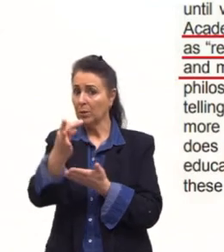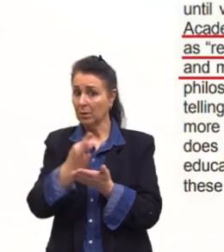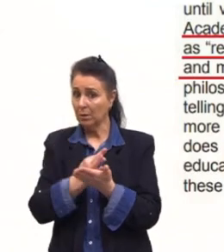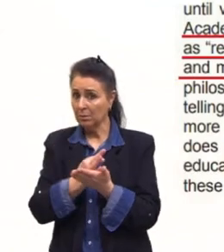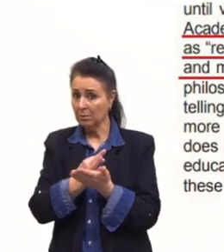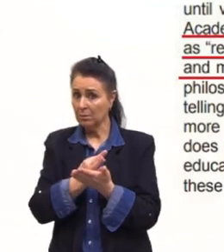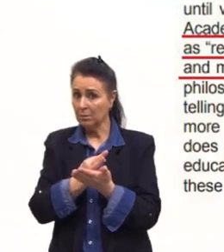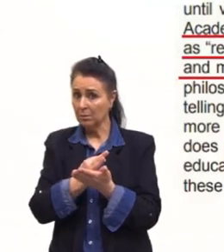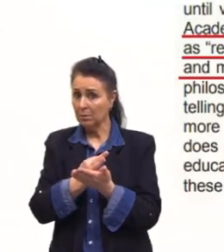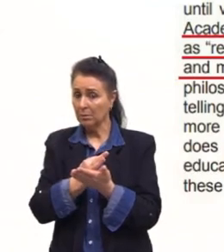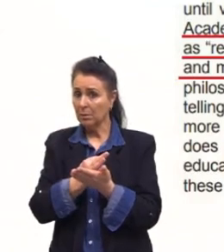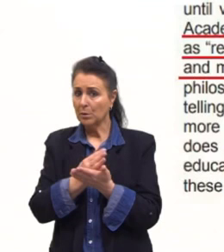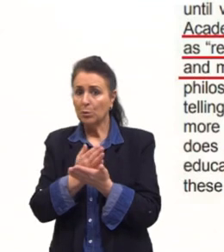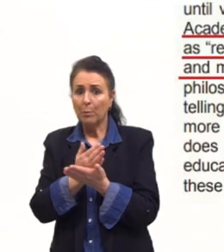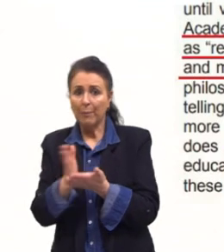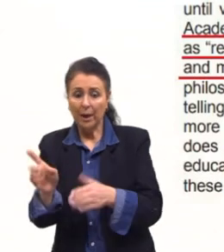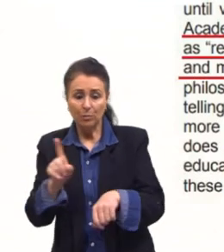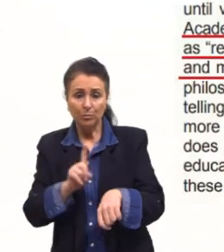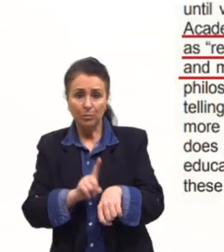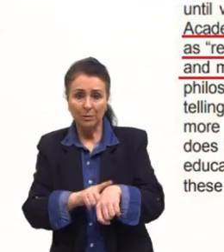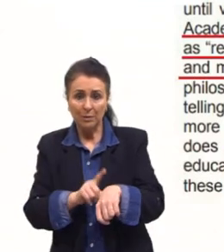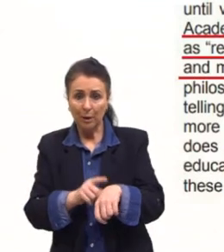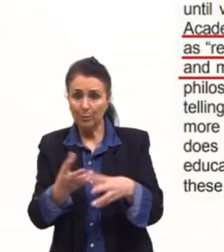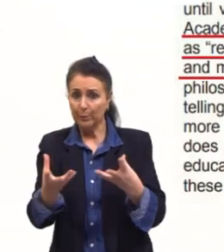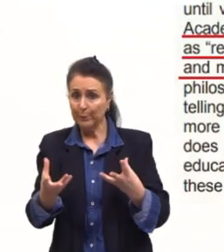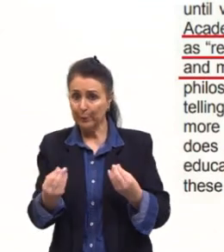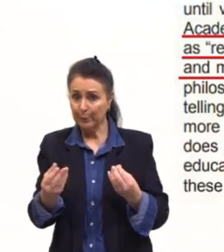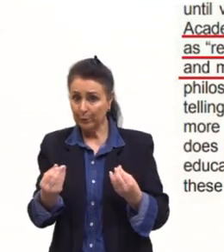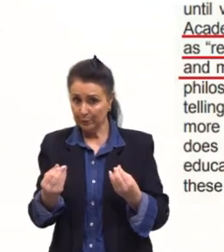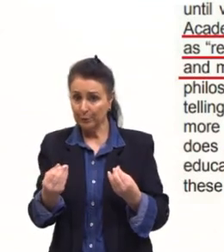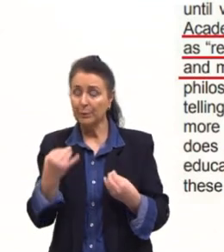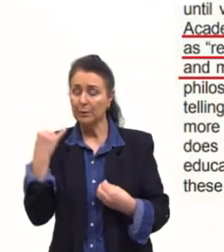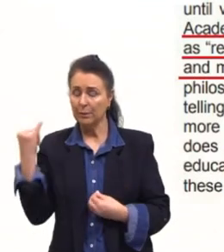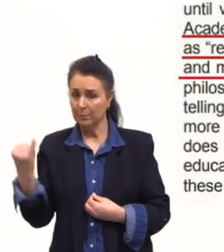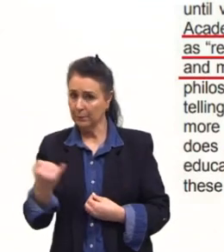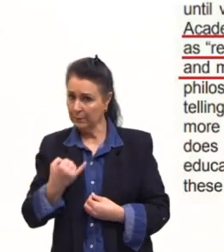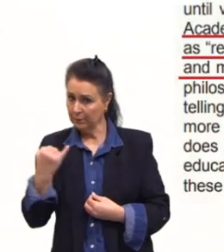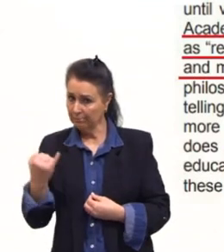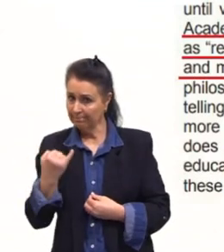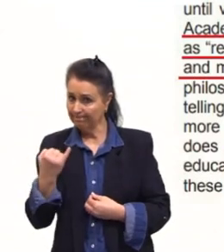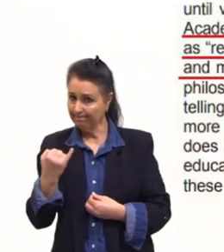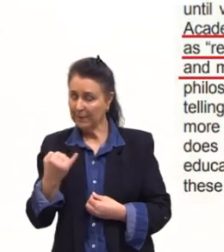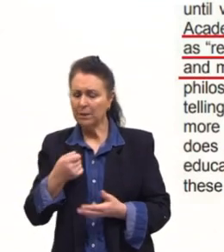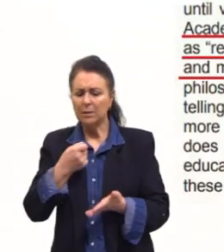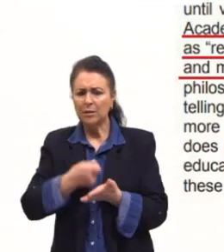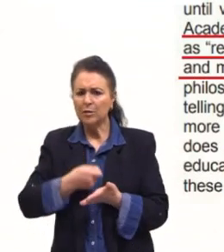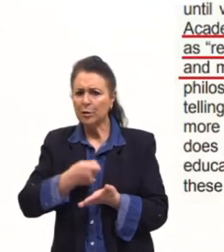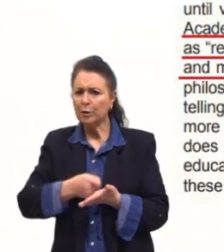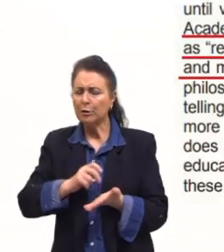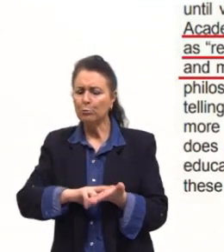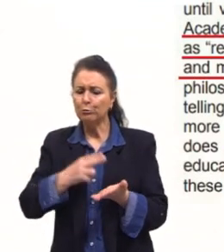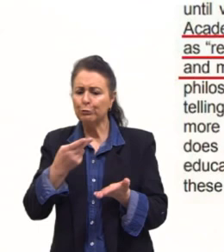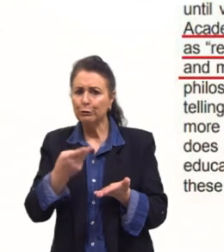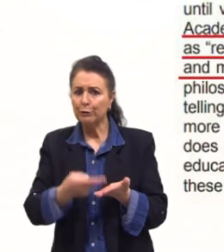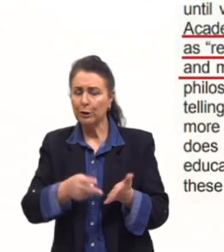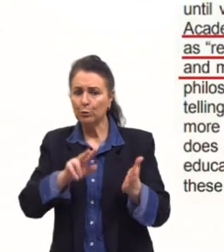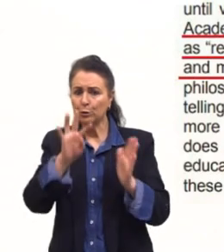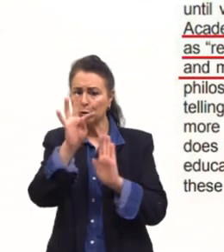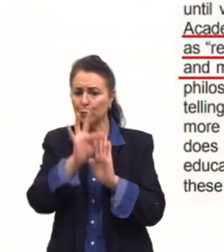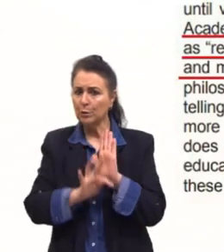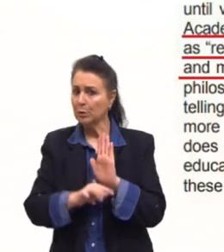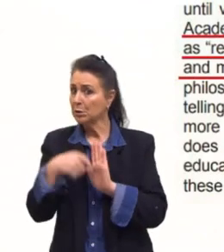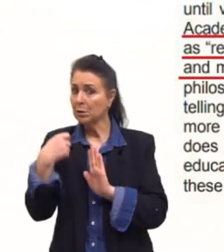Porque senão nós perdemos um tempo grande e precioso tentando traduzir um texto e às vezes não há